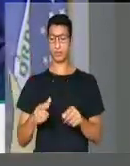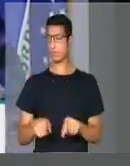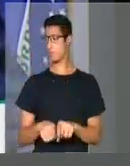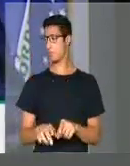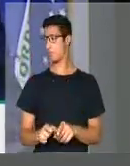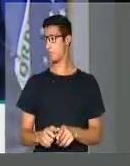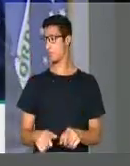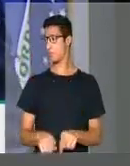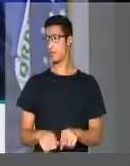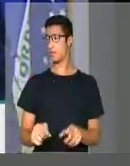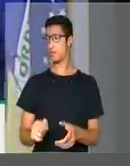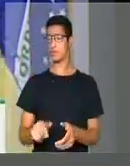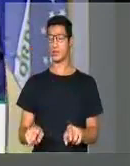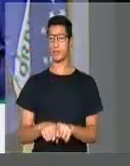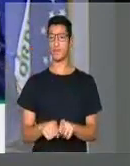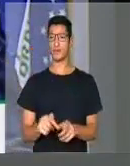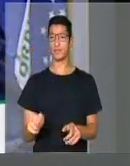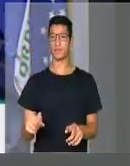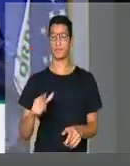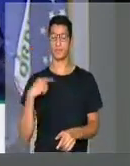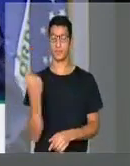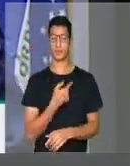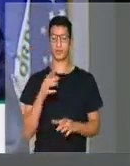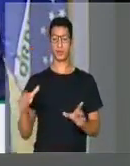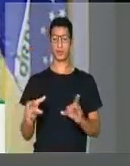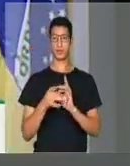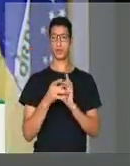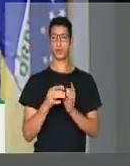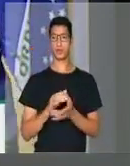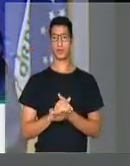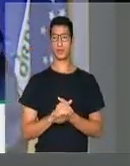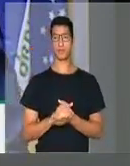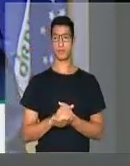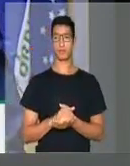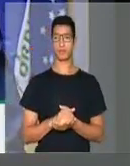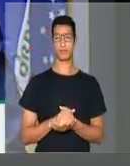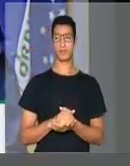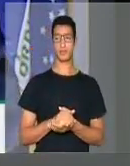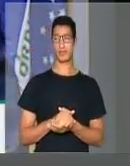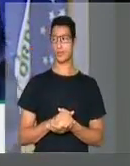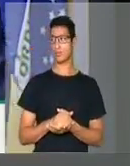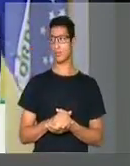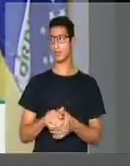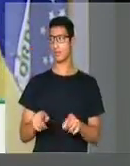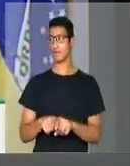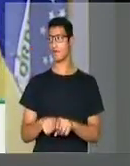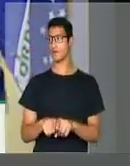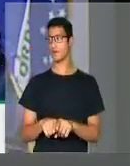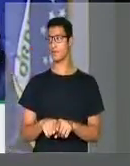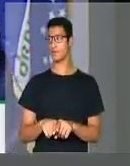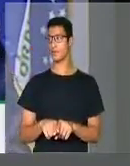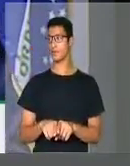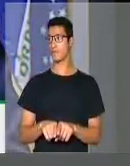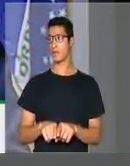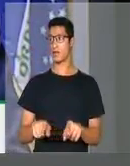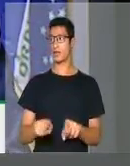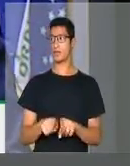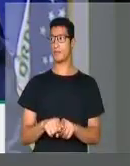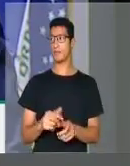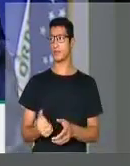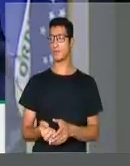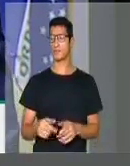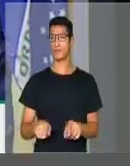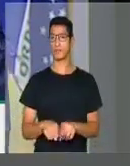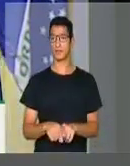facilidade, porque há uma chapinha, porque há uma coligação. Então é muito importante que esse debate seja feito. Evidentemente, respeito as